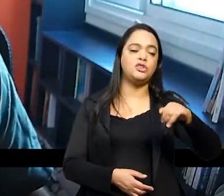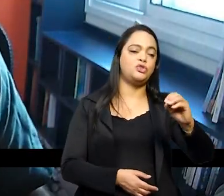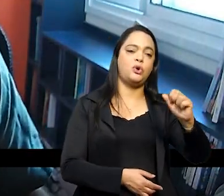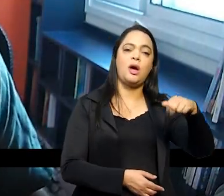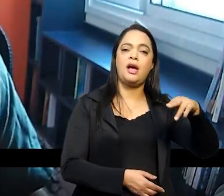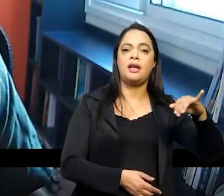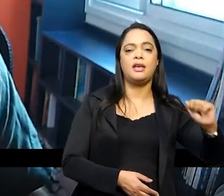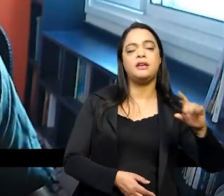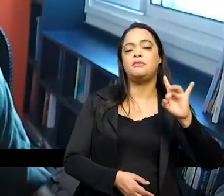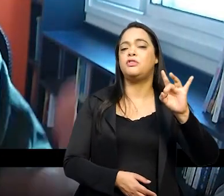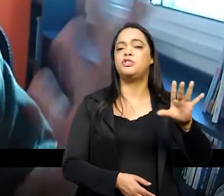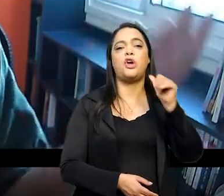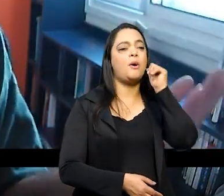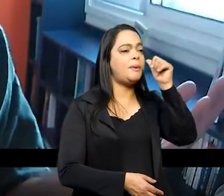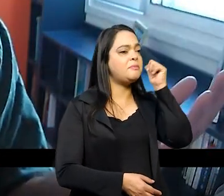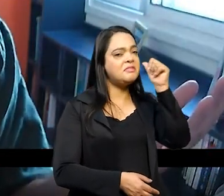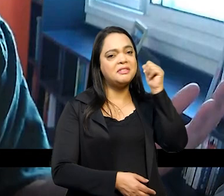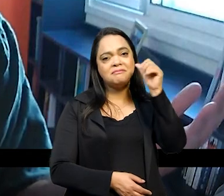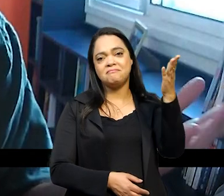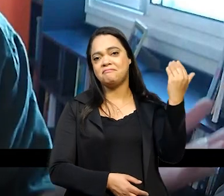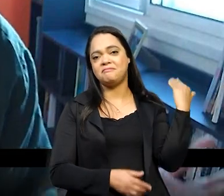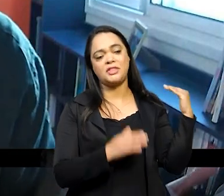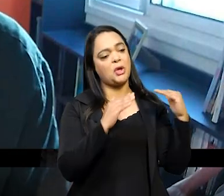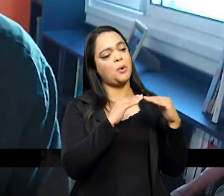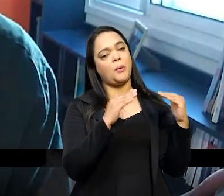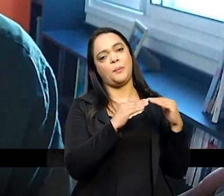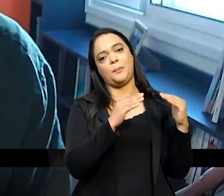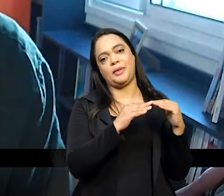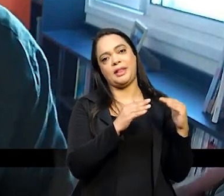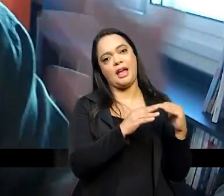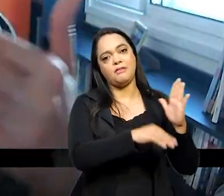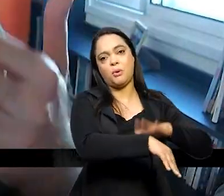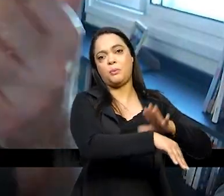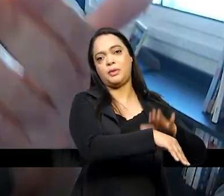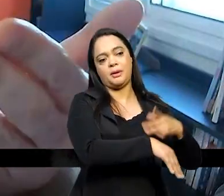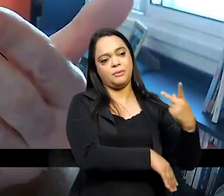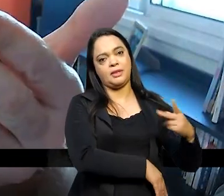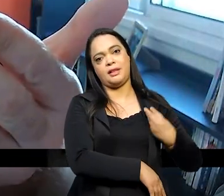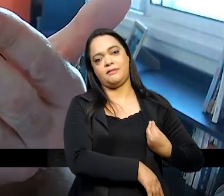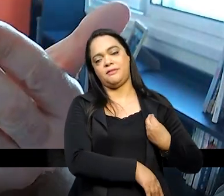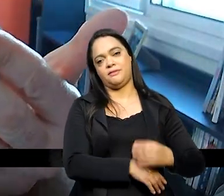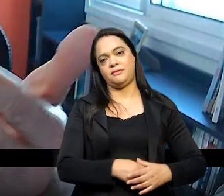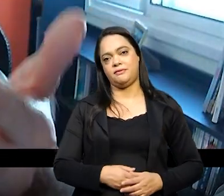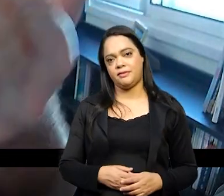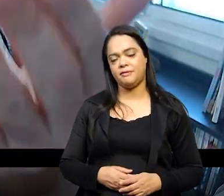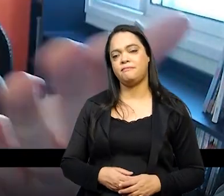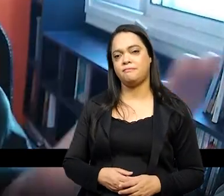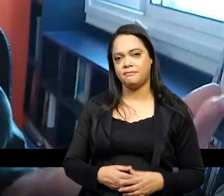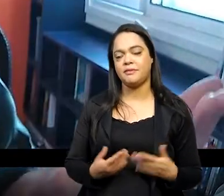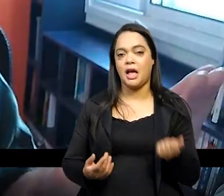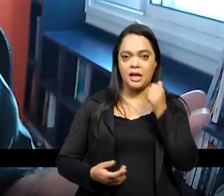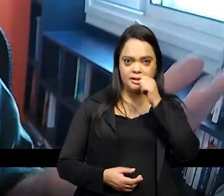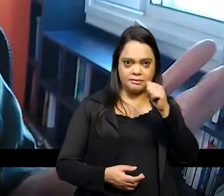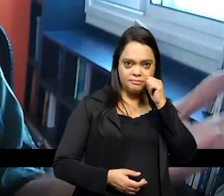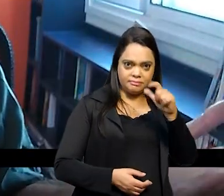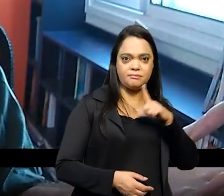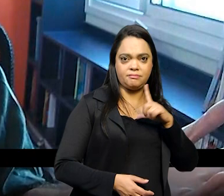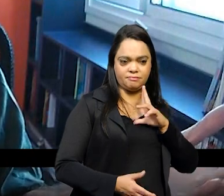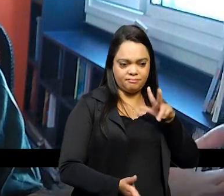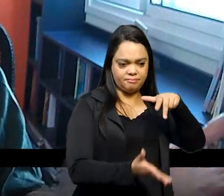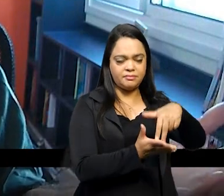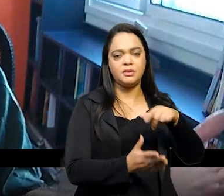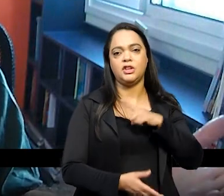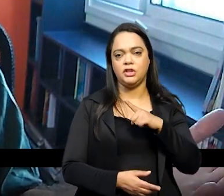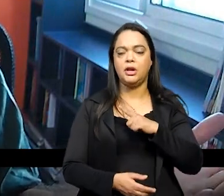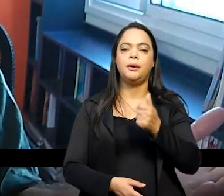do seu tempo na posição social em que ela ocupou mulheres ocupavam essa posição social ocupavam a rainha de